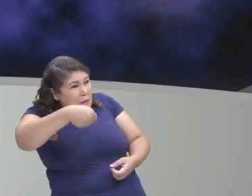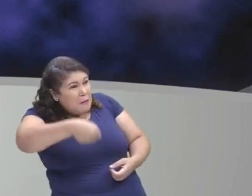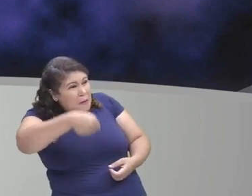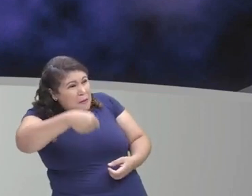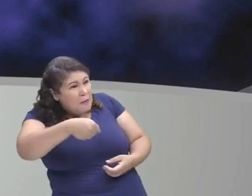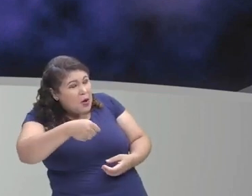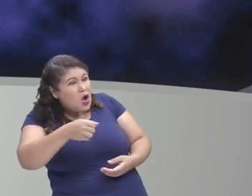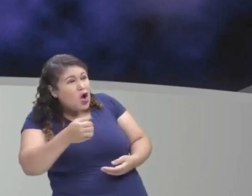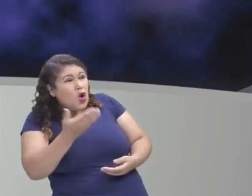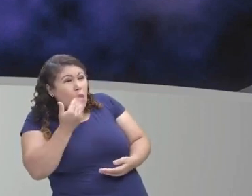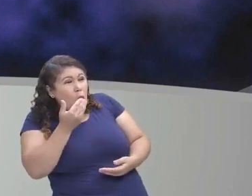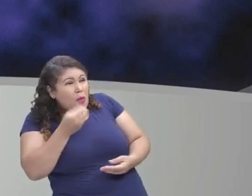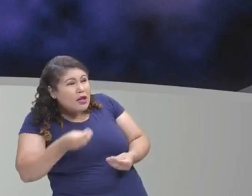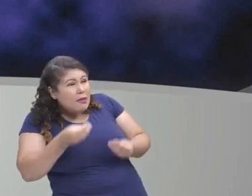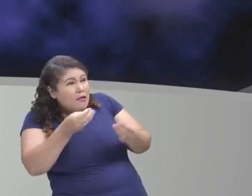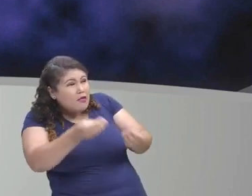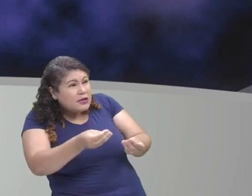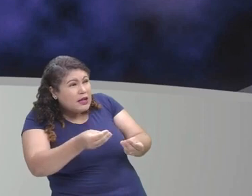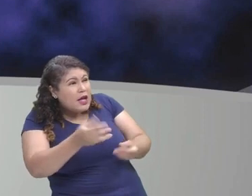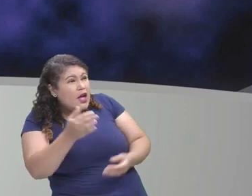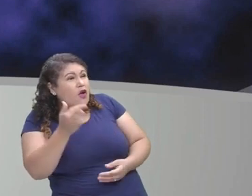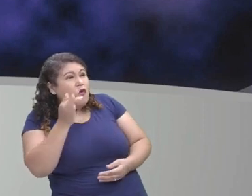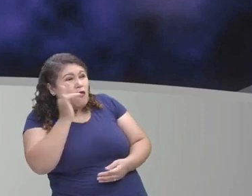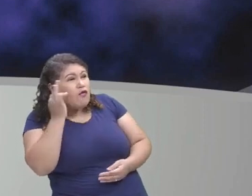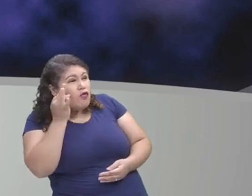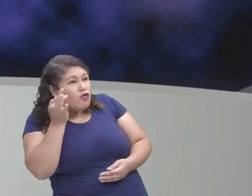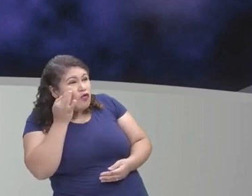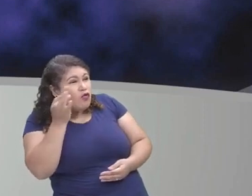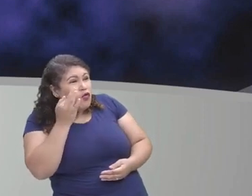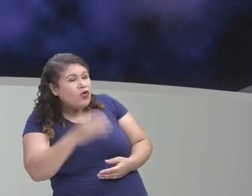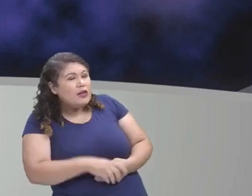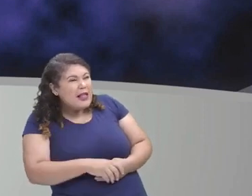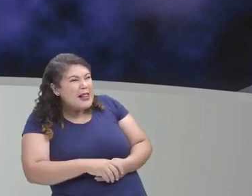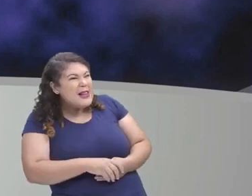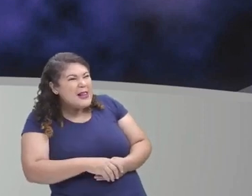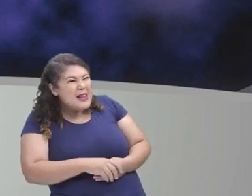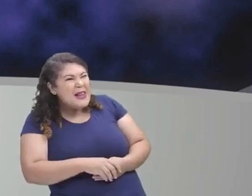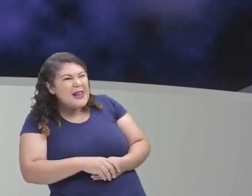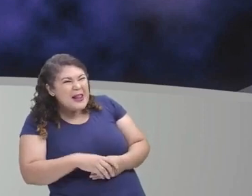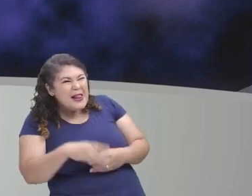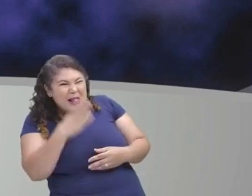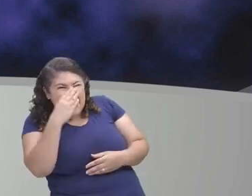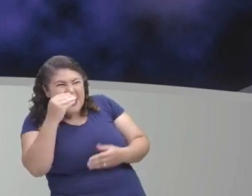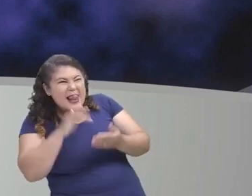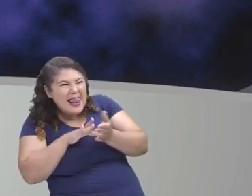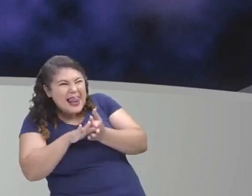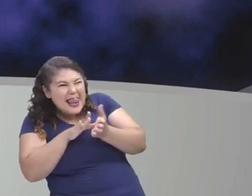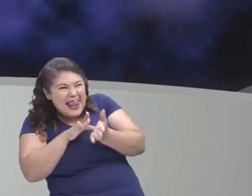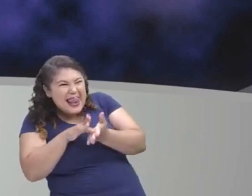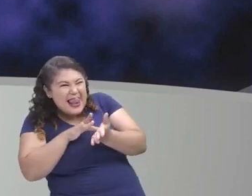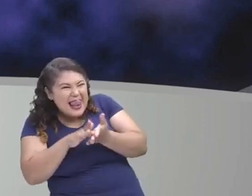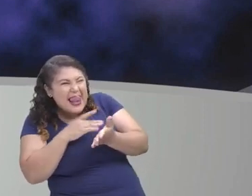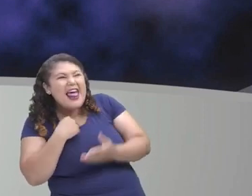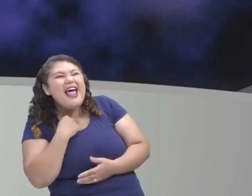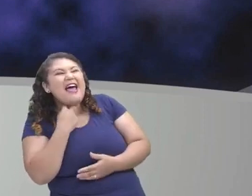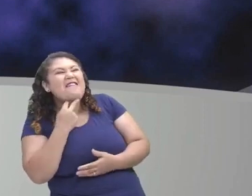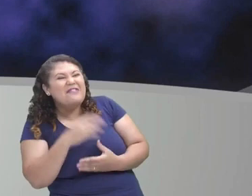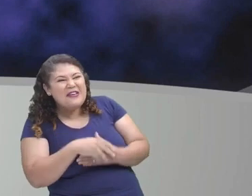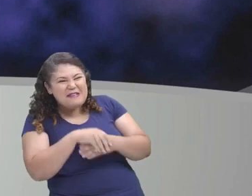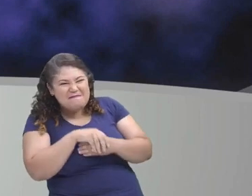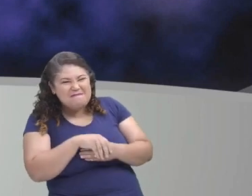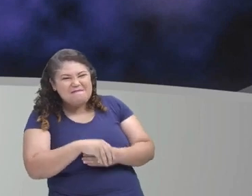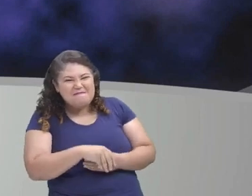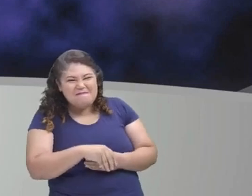bolo e frutas, disse o lobo, disfarçando a sua voz. Olha só,